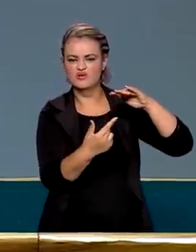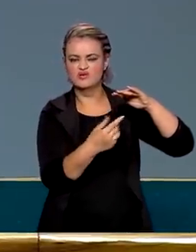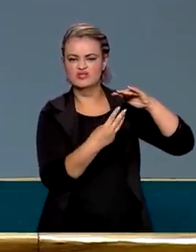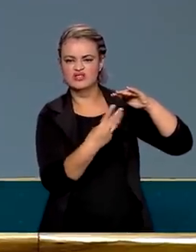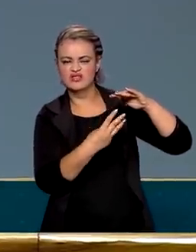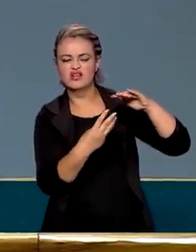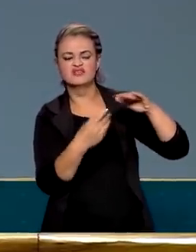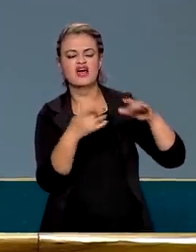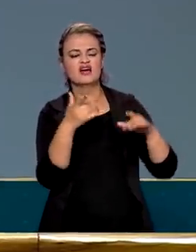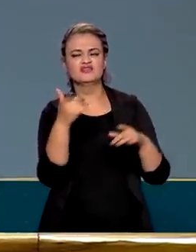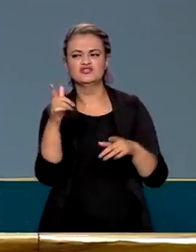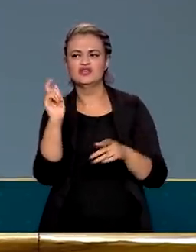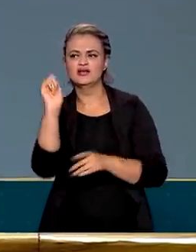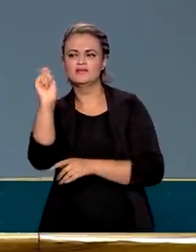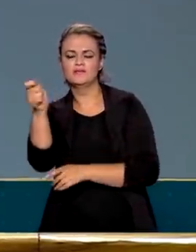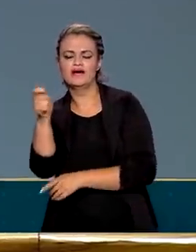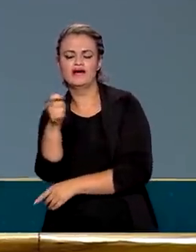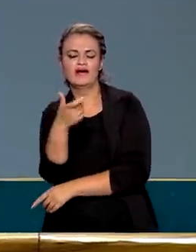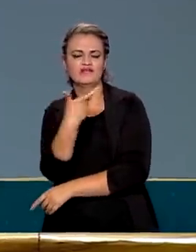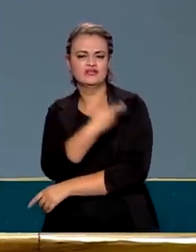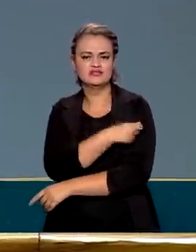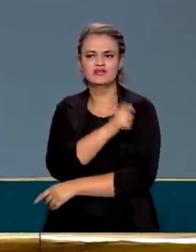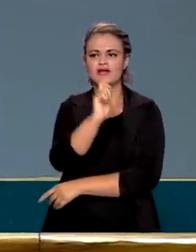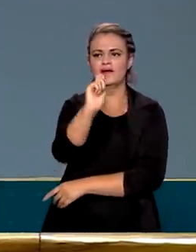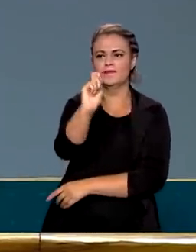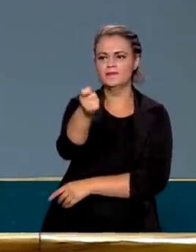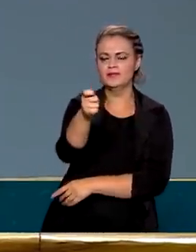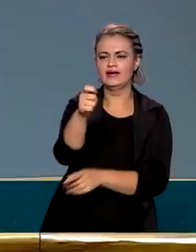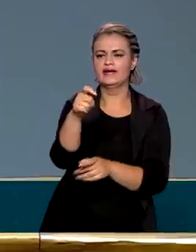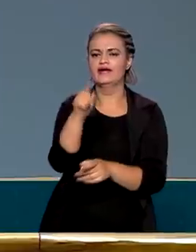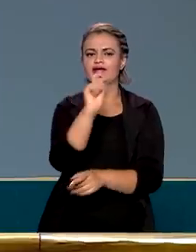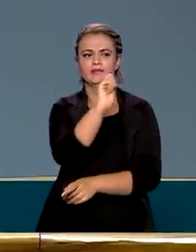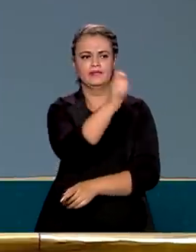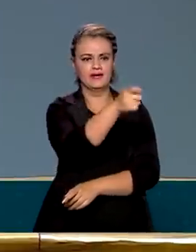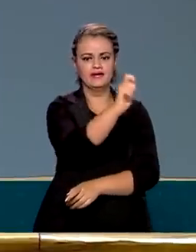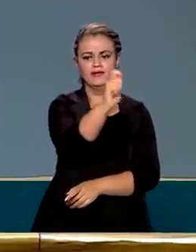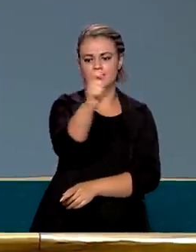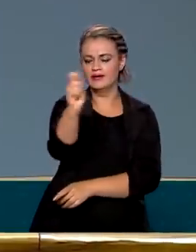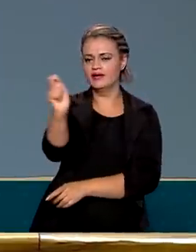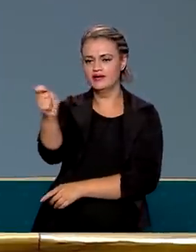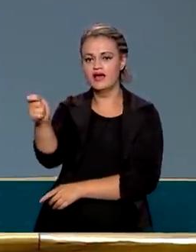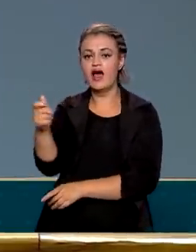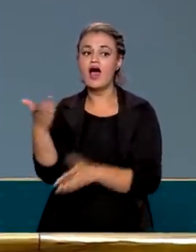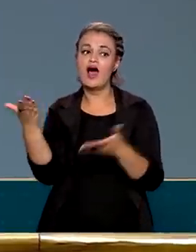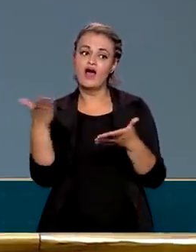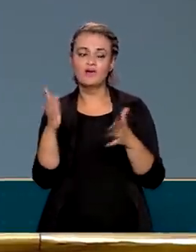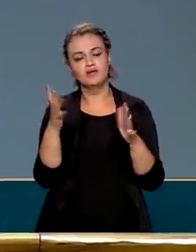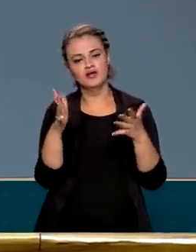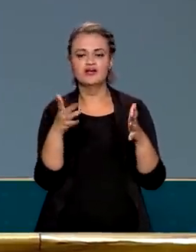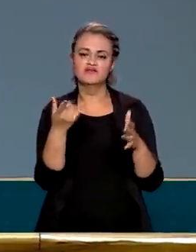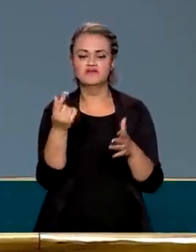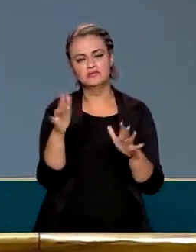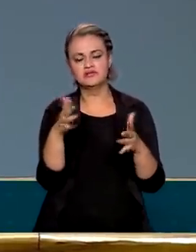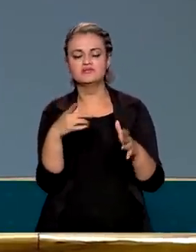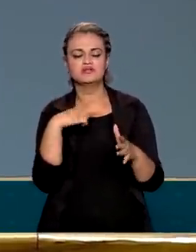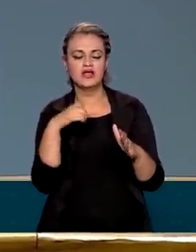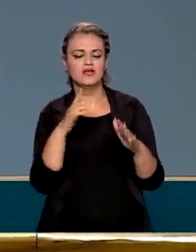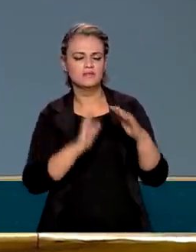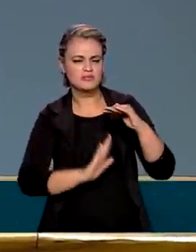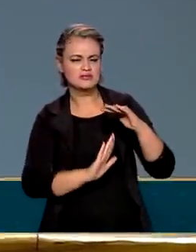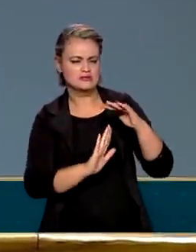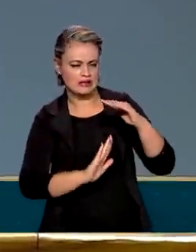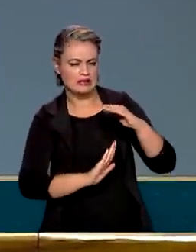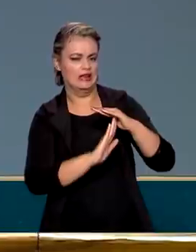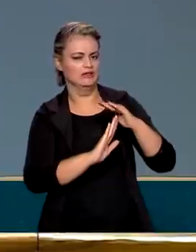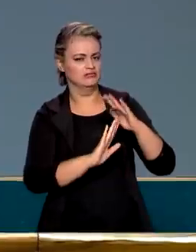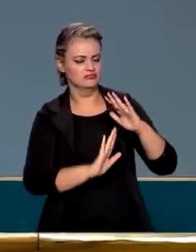de vacina, tinha uma dívida com família ou no parental que ficou lá para trás, agora tem um pouco mais de espaço, mas fica tudo embaixo do teto. Então,